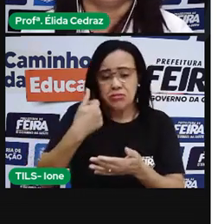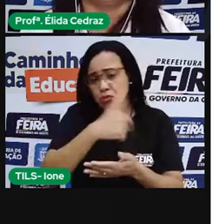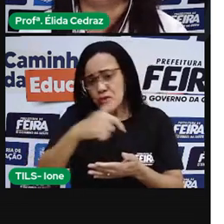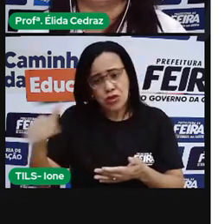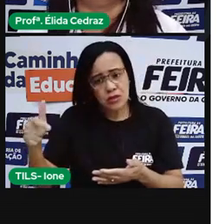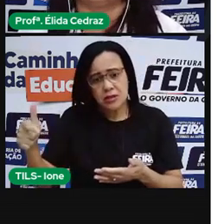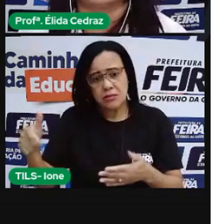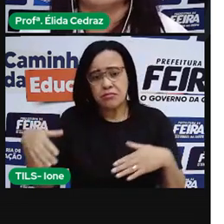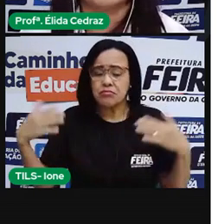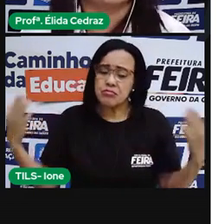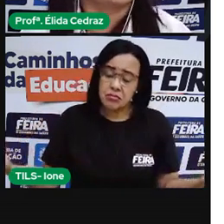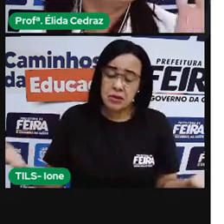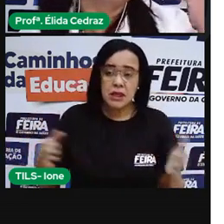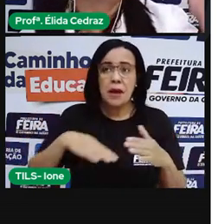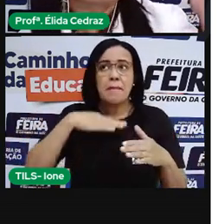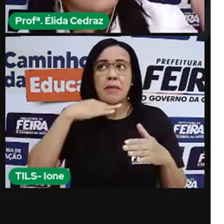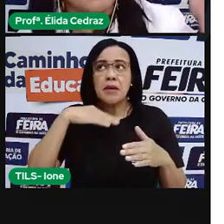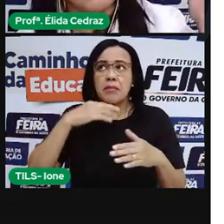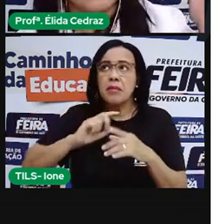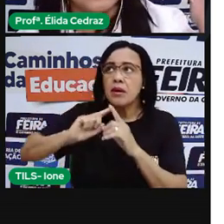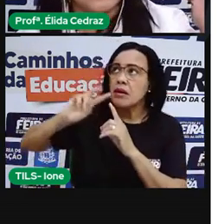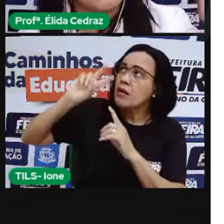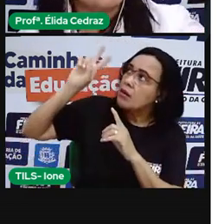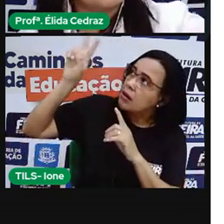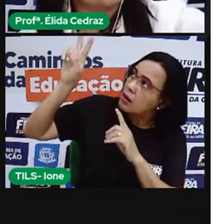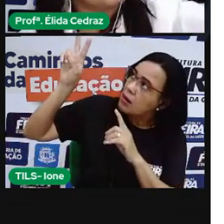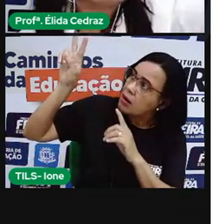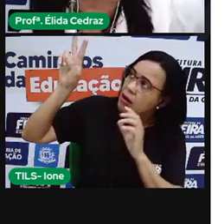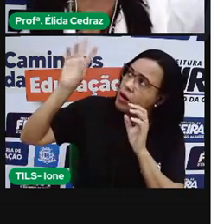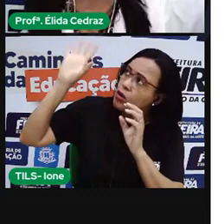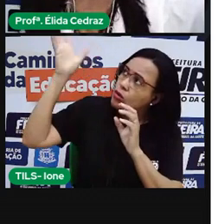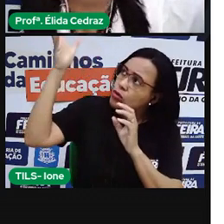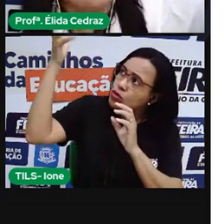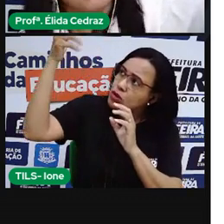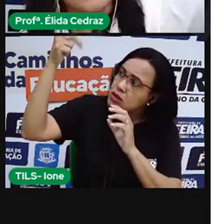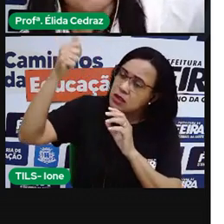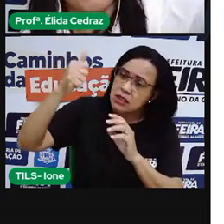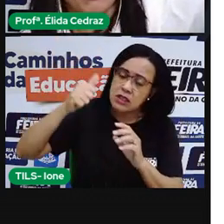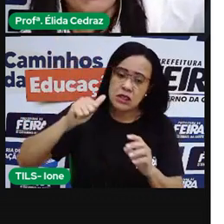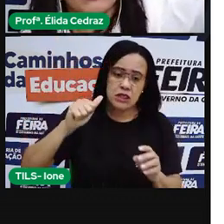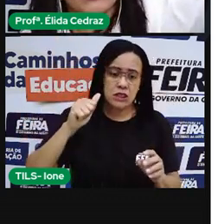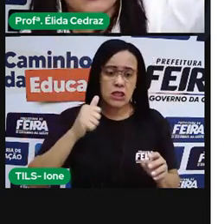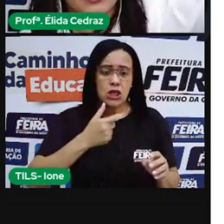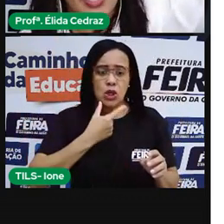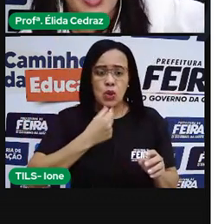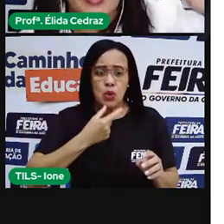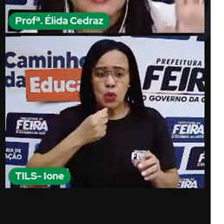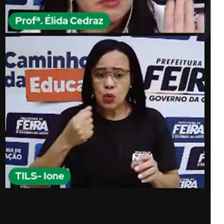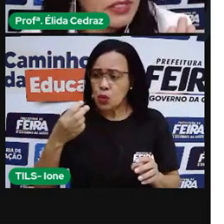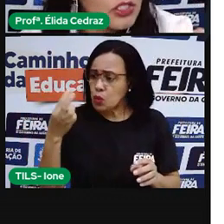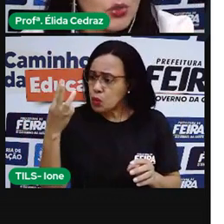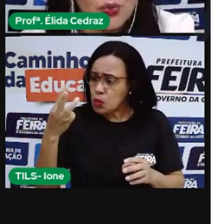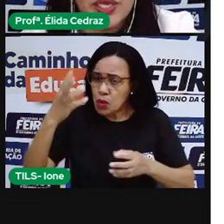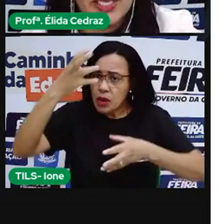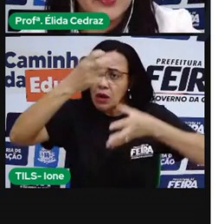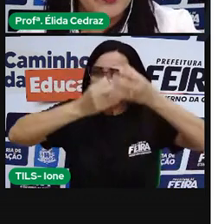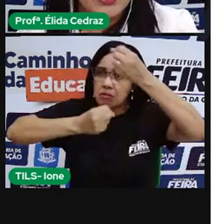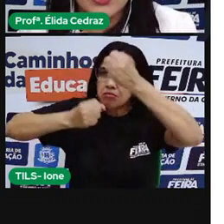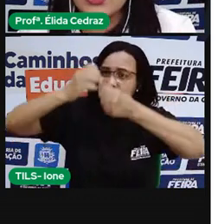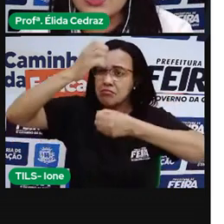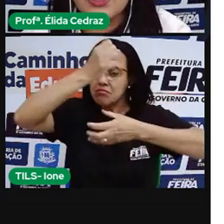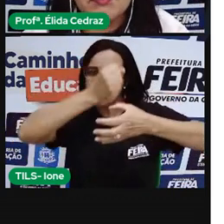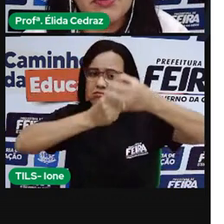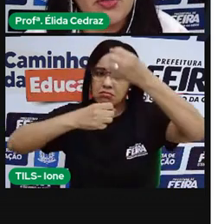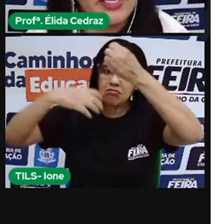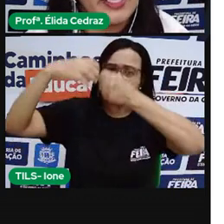Então uma das mães olhou para o céu e viu os meninos subindo no cipó. As mães correram